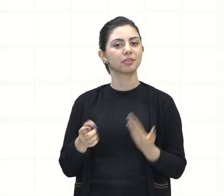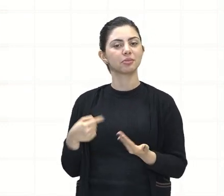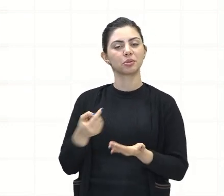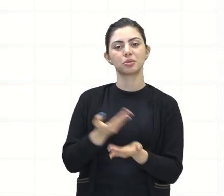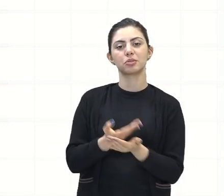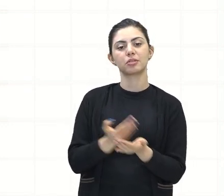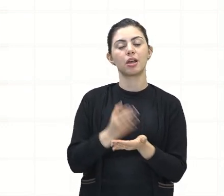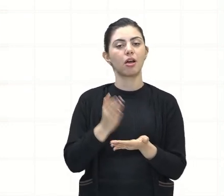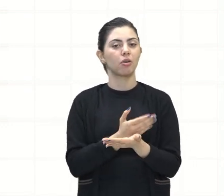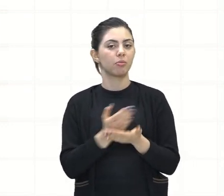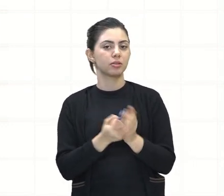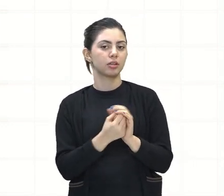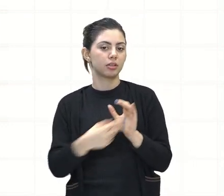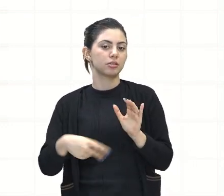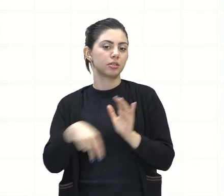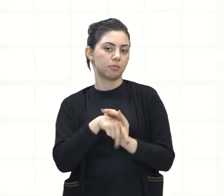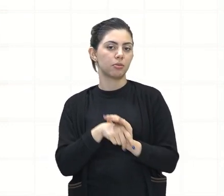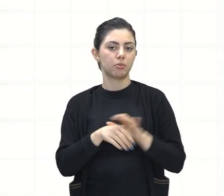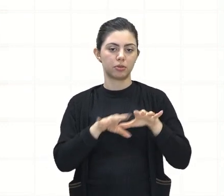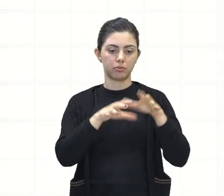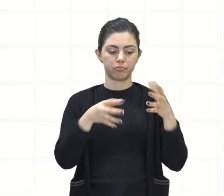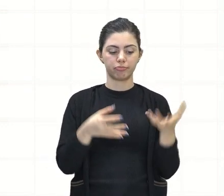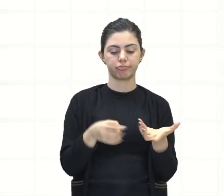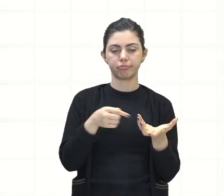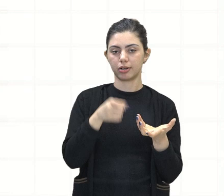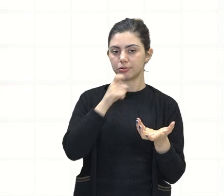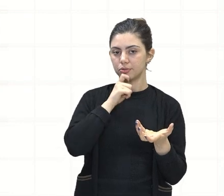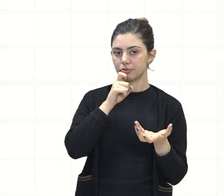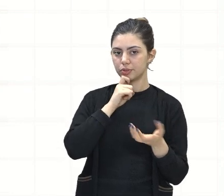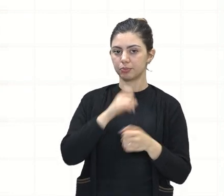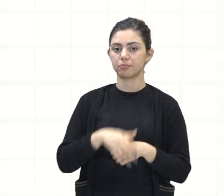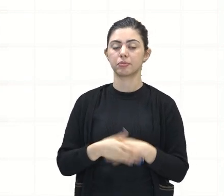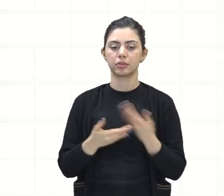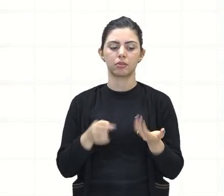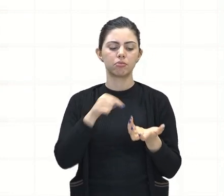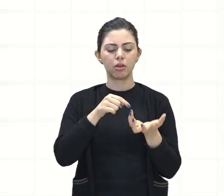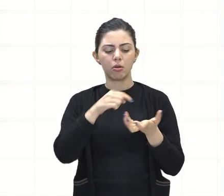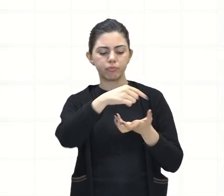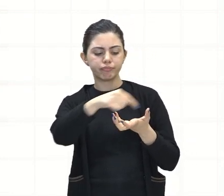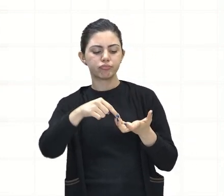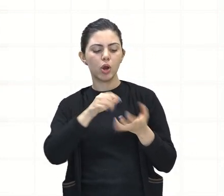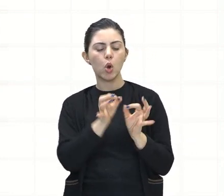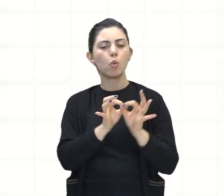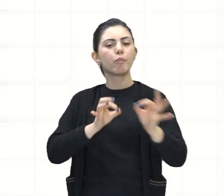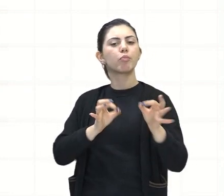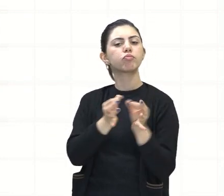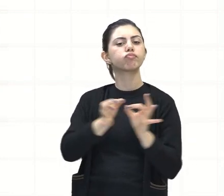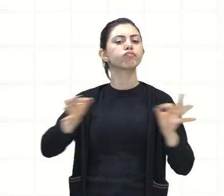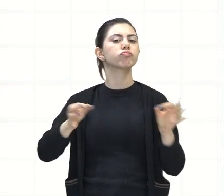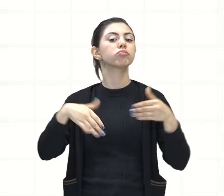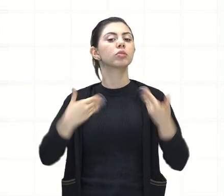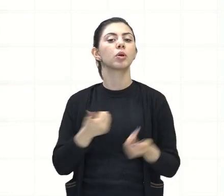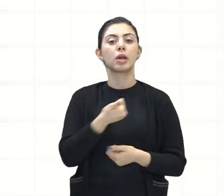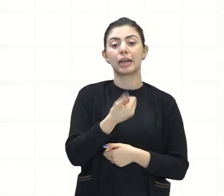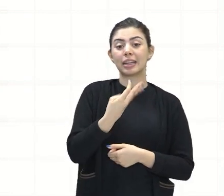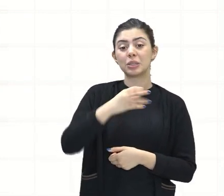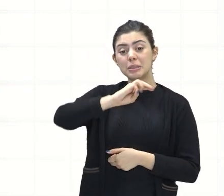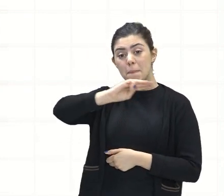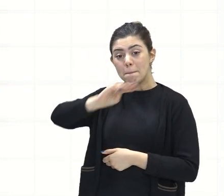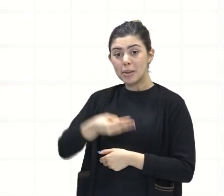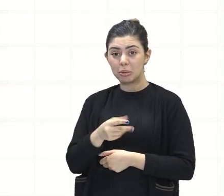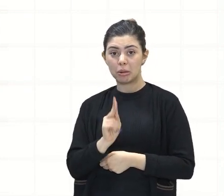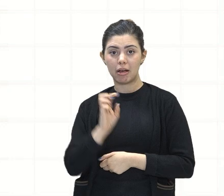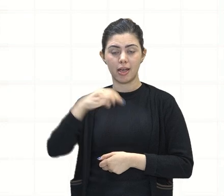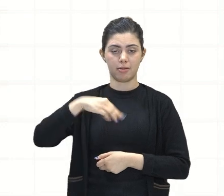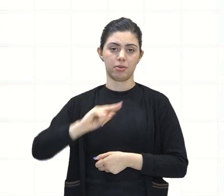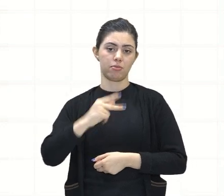características gerais do continente antártico. A começar com a área desse continente, que é de aproximadamente 14 milhões de quilômetros